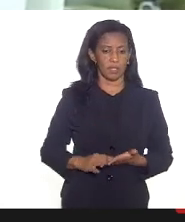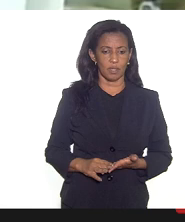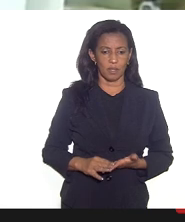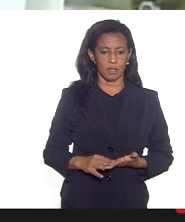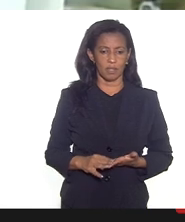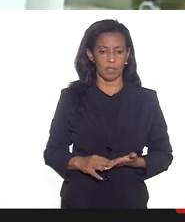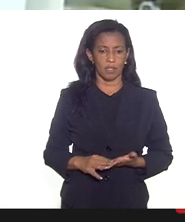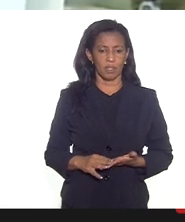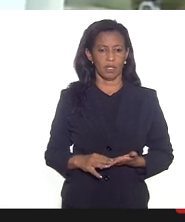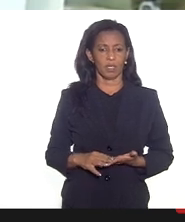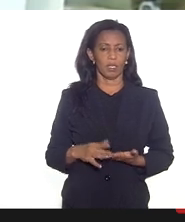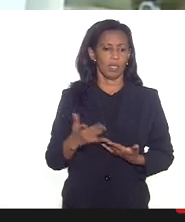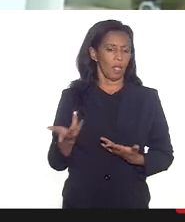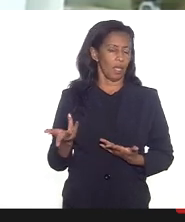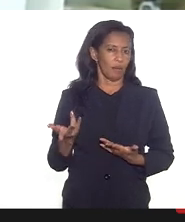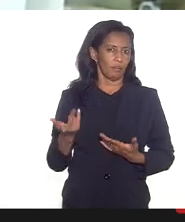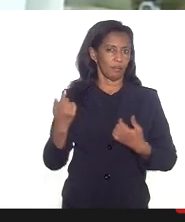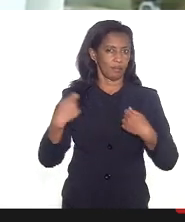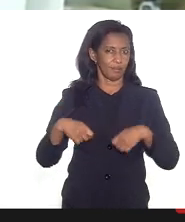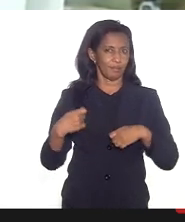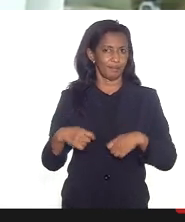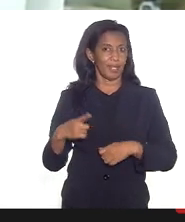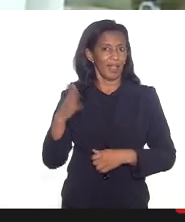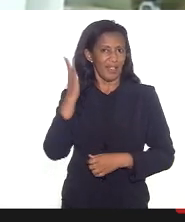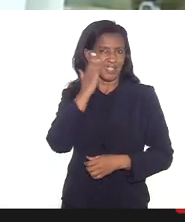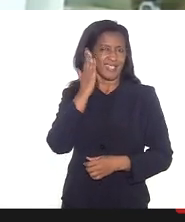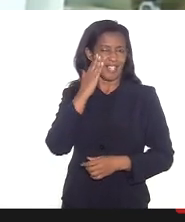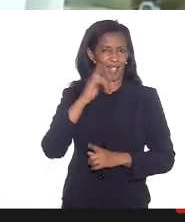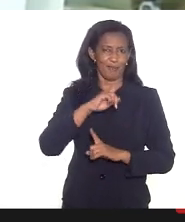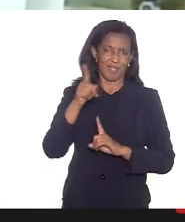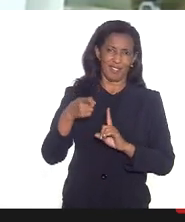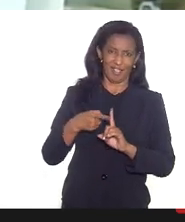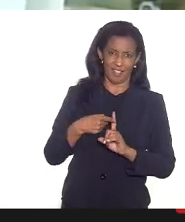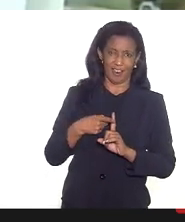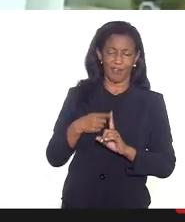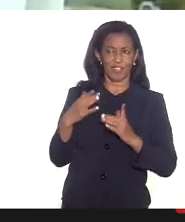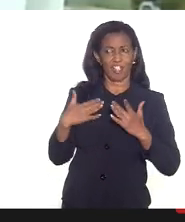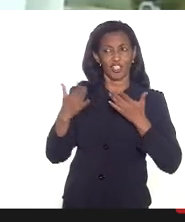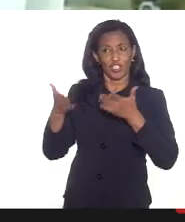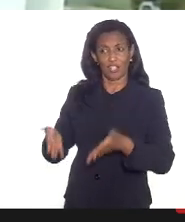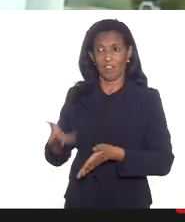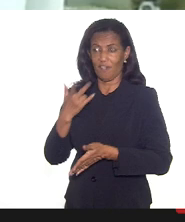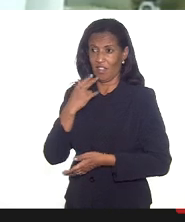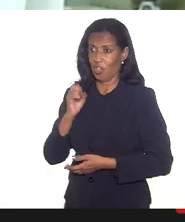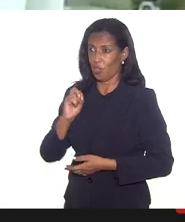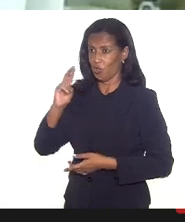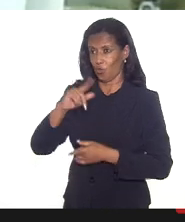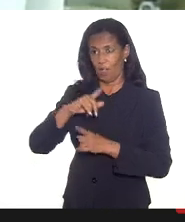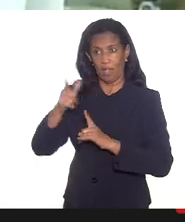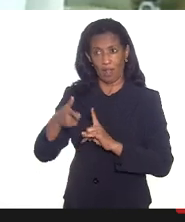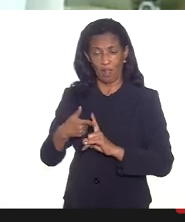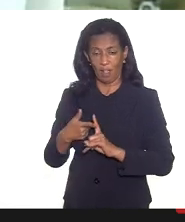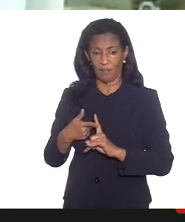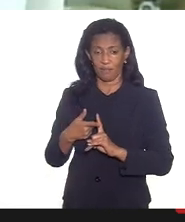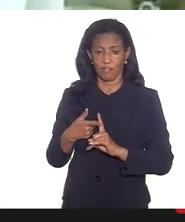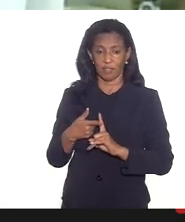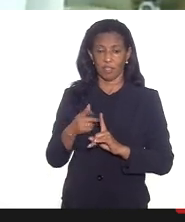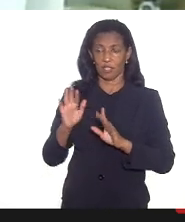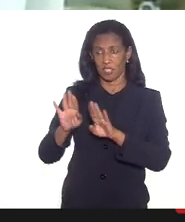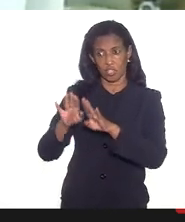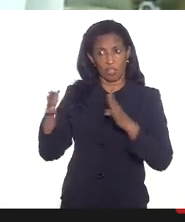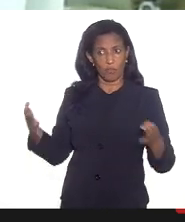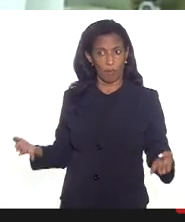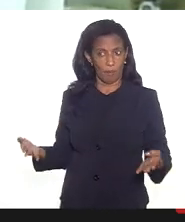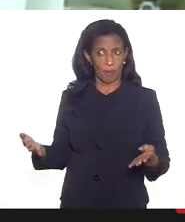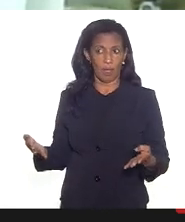e só pelo ela sabe que está gestante se ela chega lá olha eu sou uma gestante e se já foi aberto